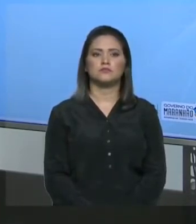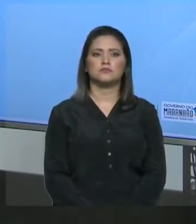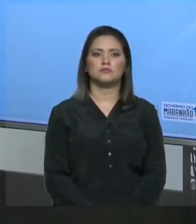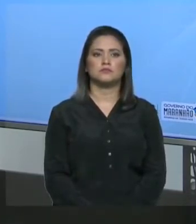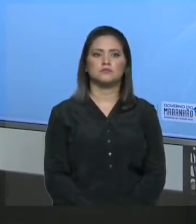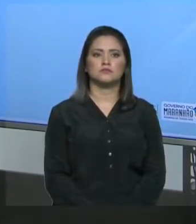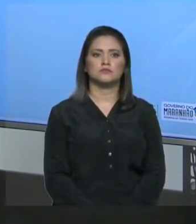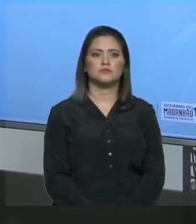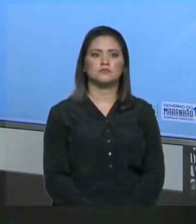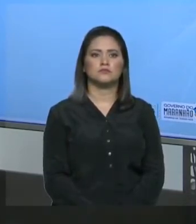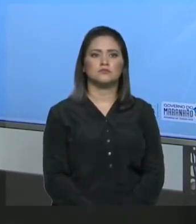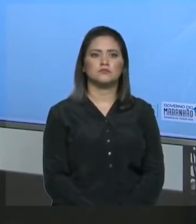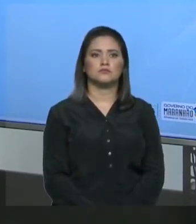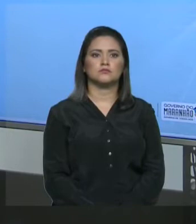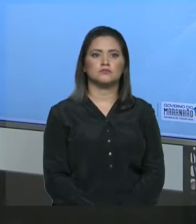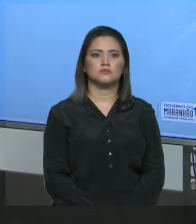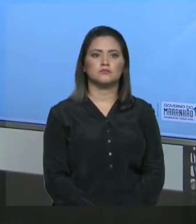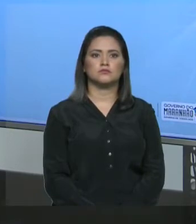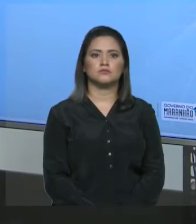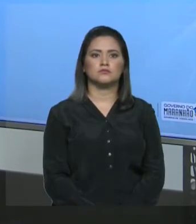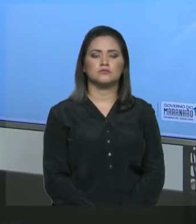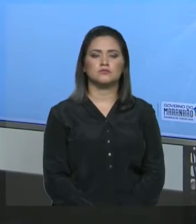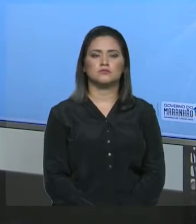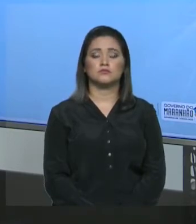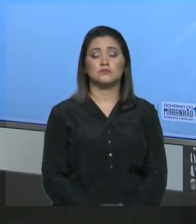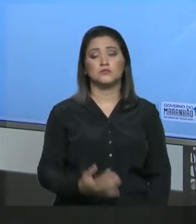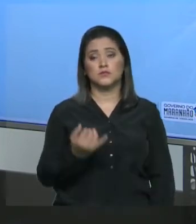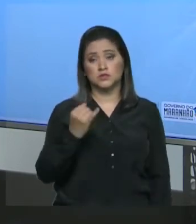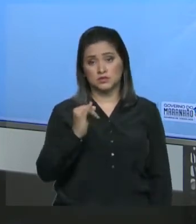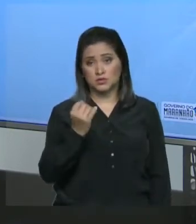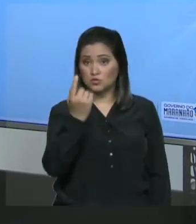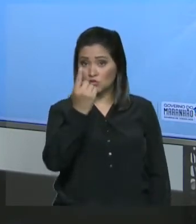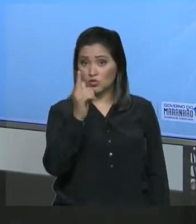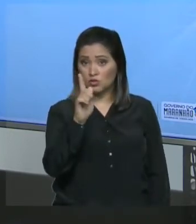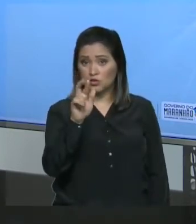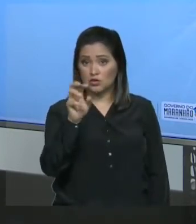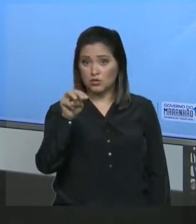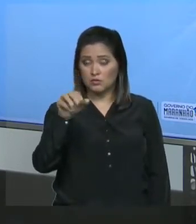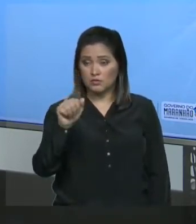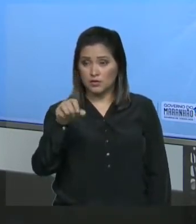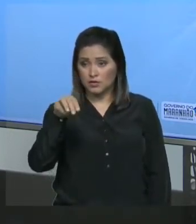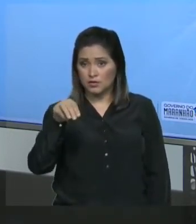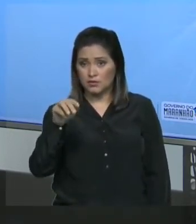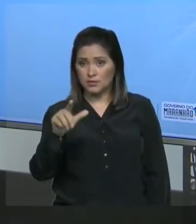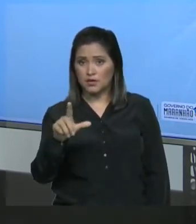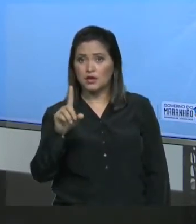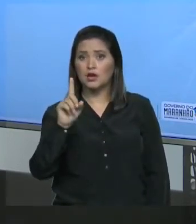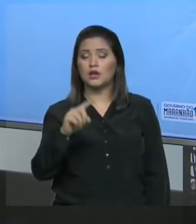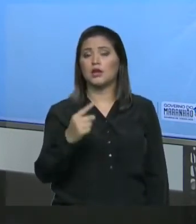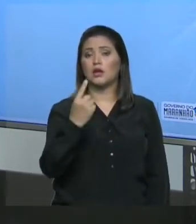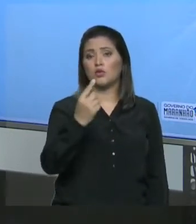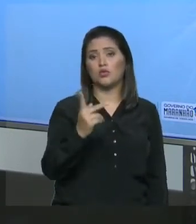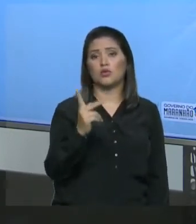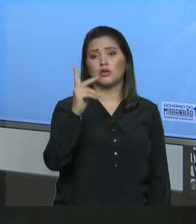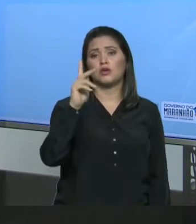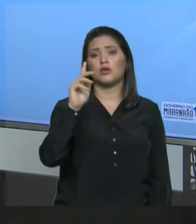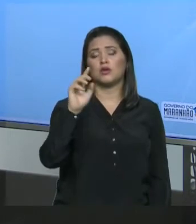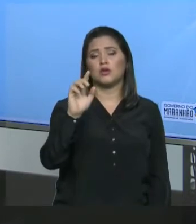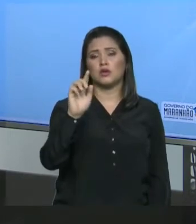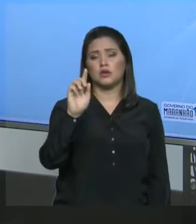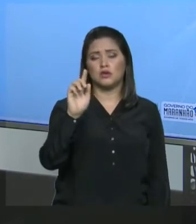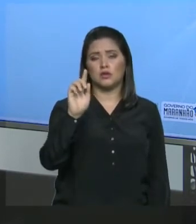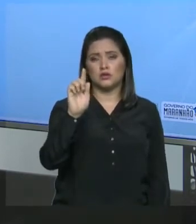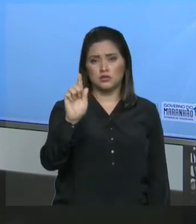por ml, é 1 quilo para 1 litro. Se você pegar água pura, tirar 1 litro de água pura e colocar para